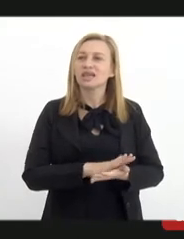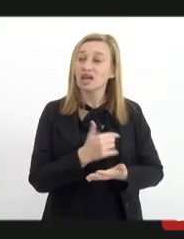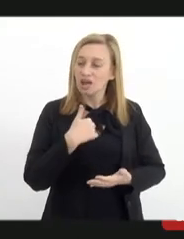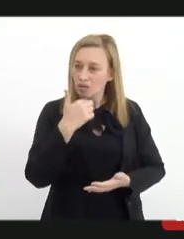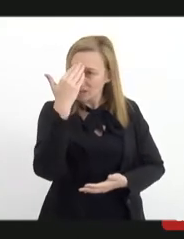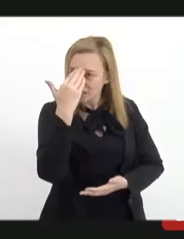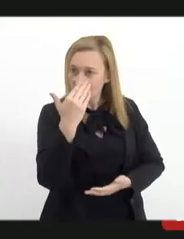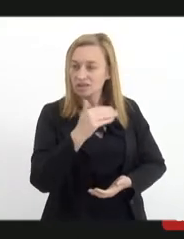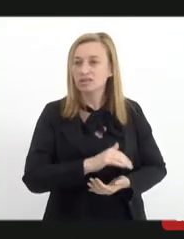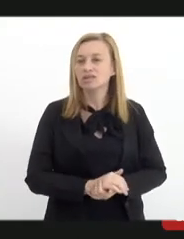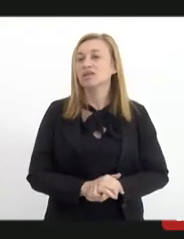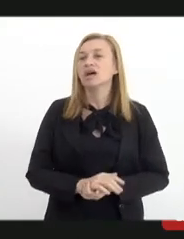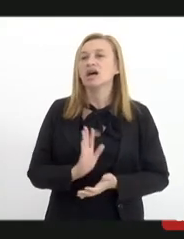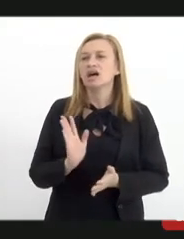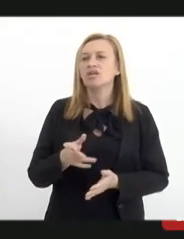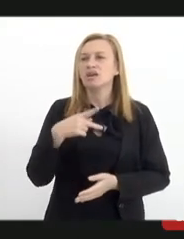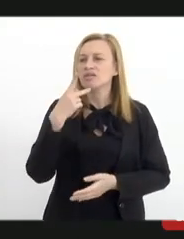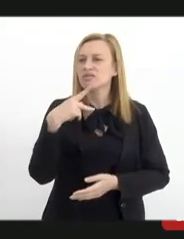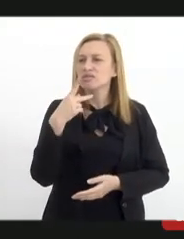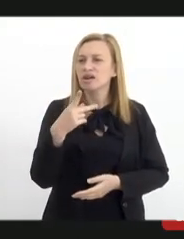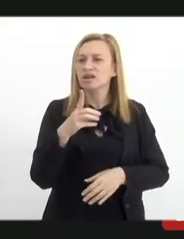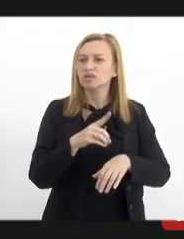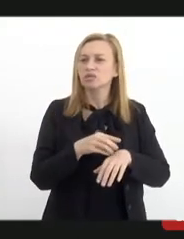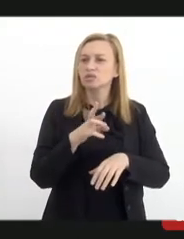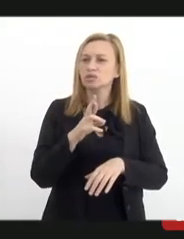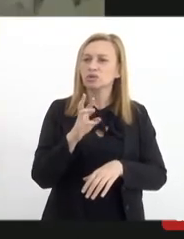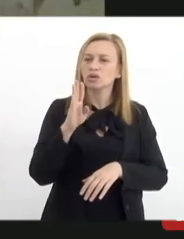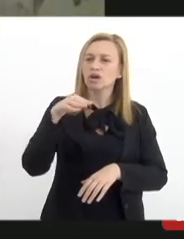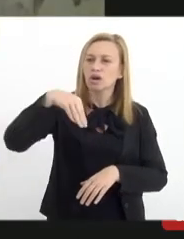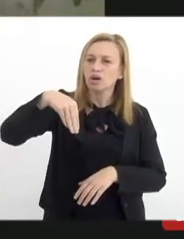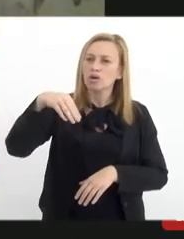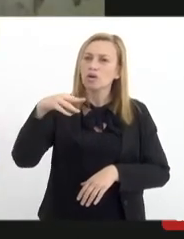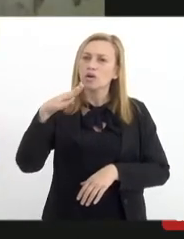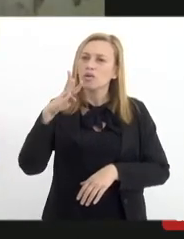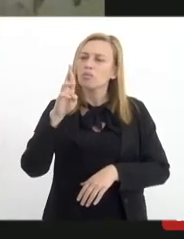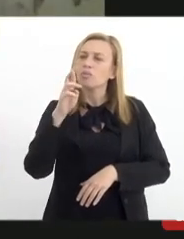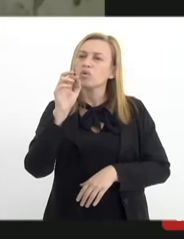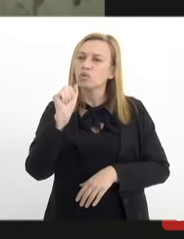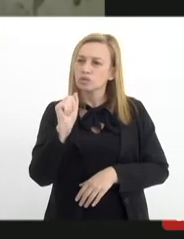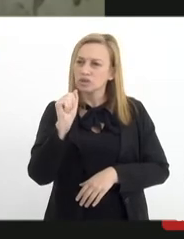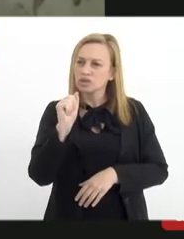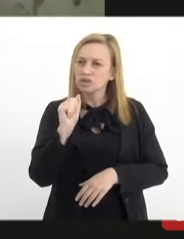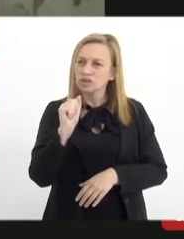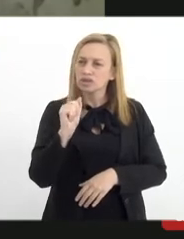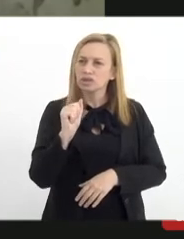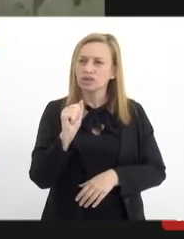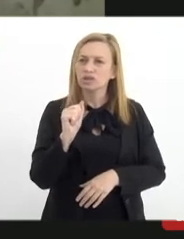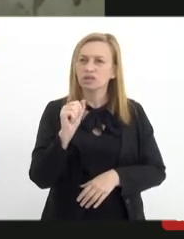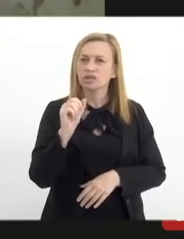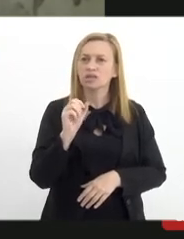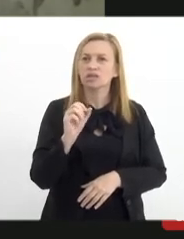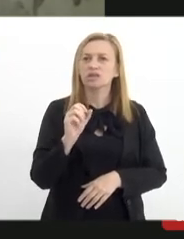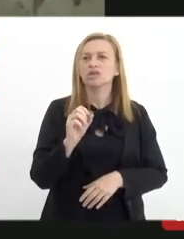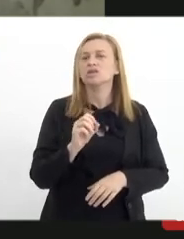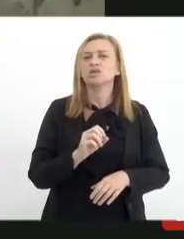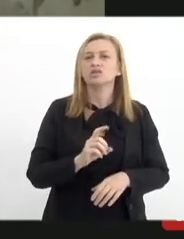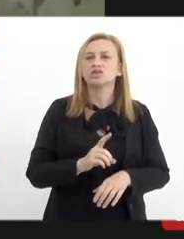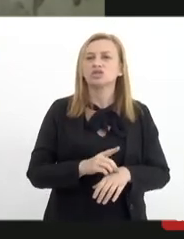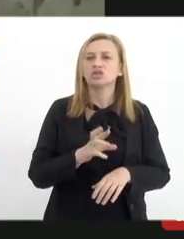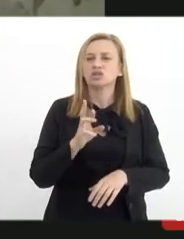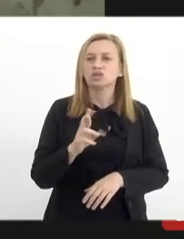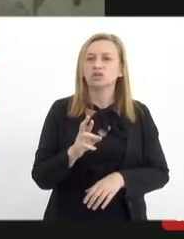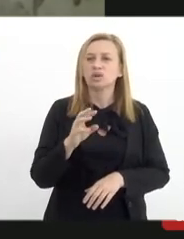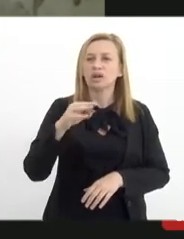agradeço. Deixa eu passar a palavra para a doutora Bruna Monte Cristo, ela é diretora médica do dispositivo do